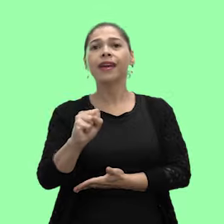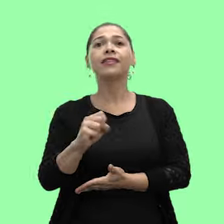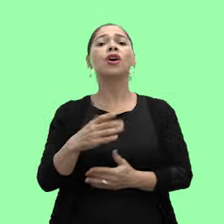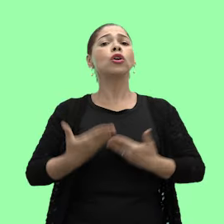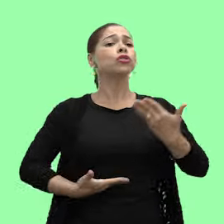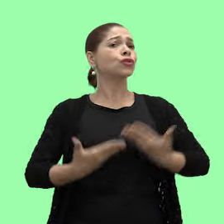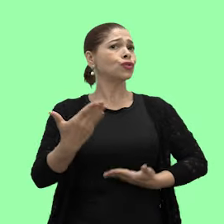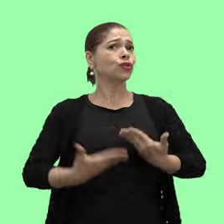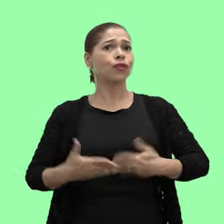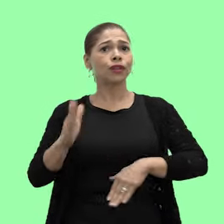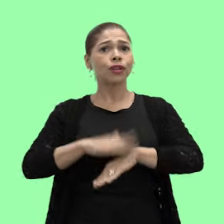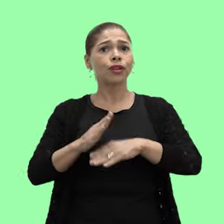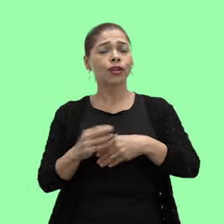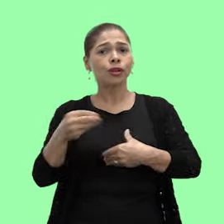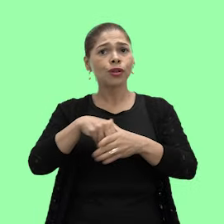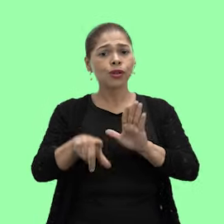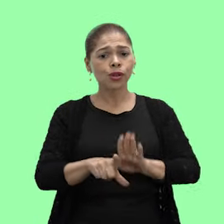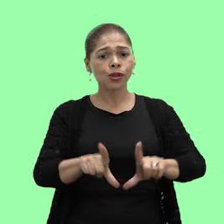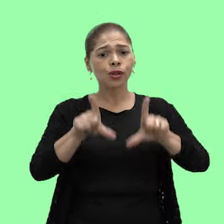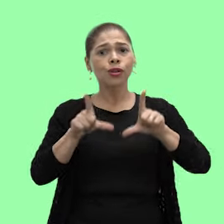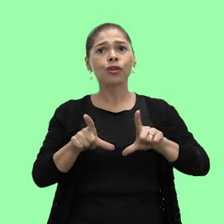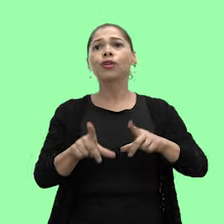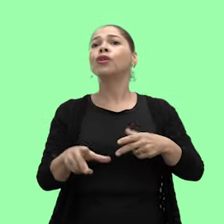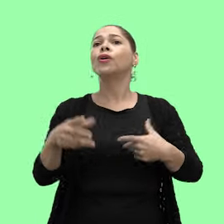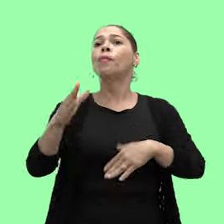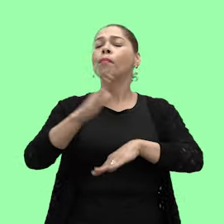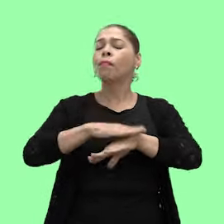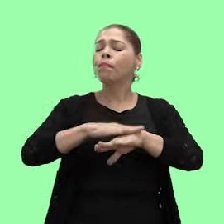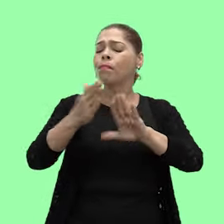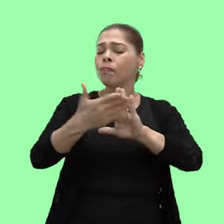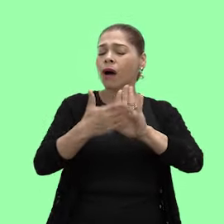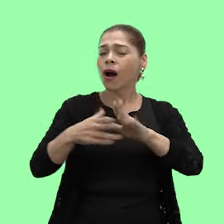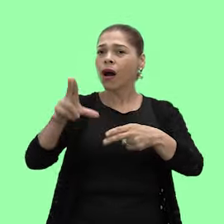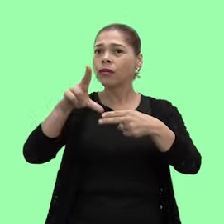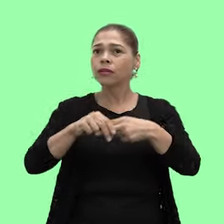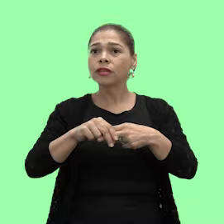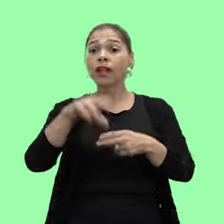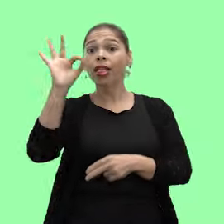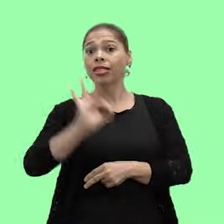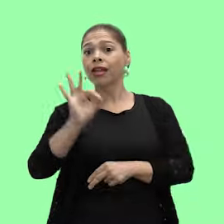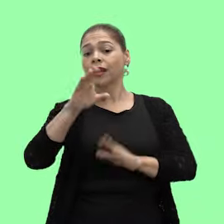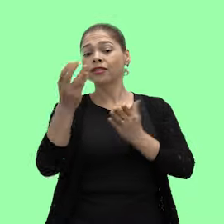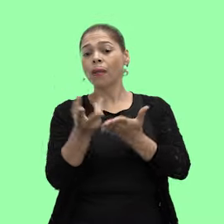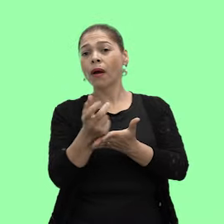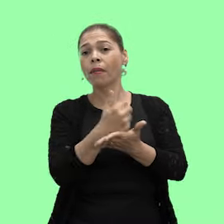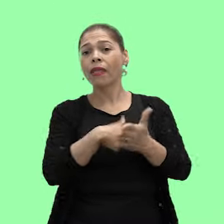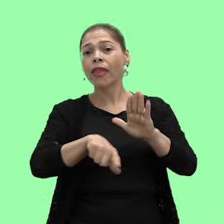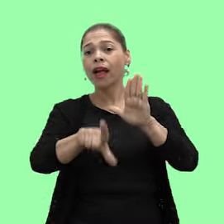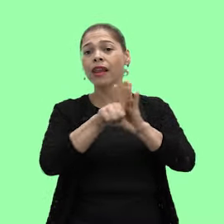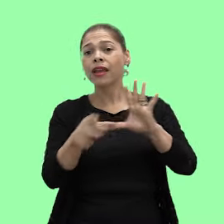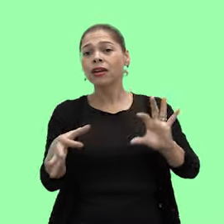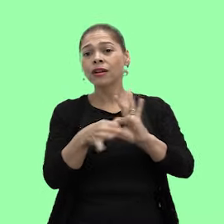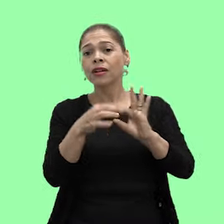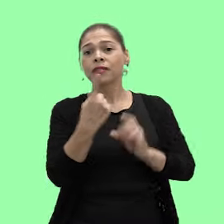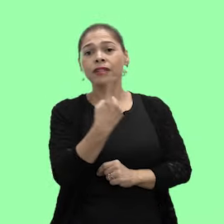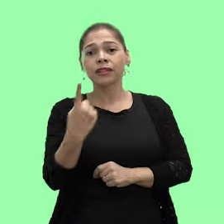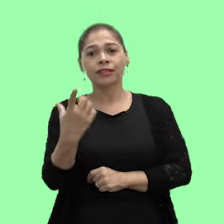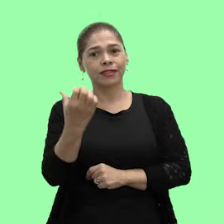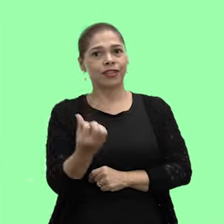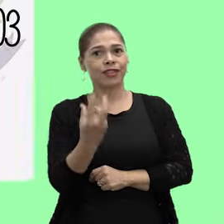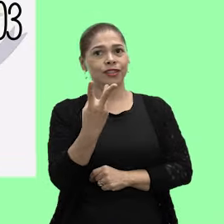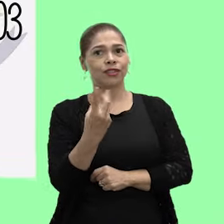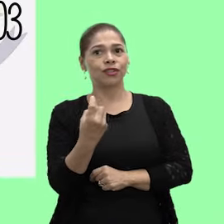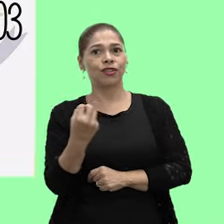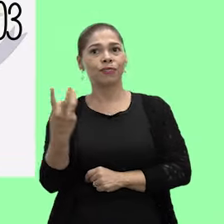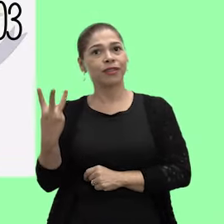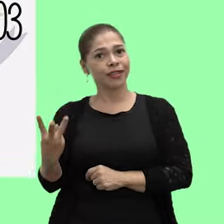tributados pelo ISS aqueles serviços que estão expressamente previstos no anexo taxativo da Lei Complementar